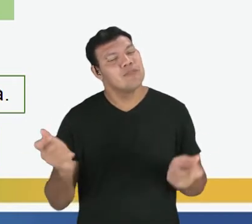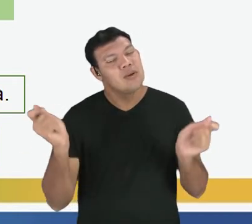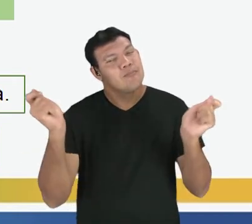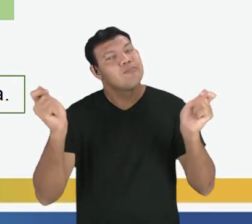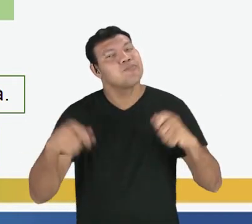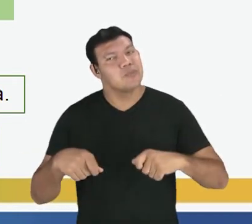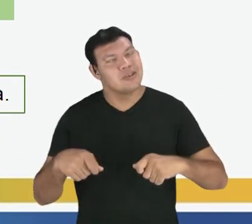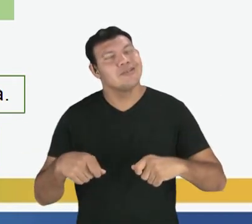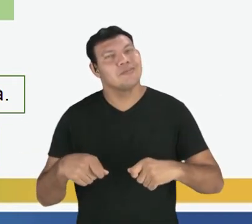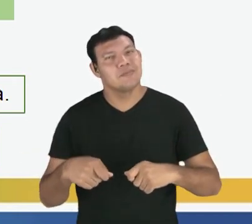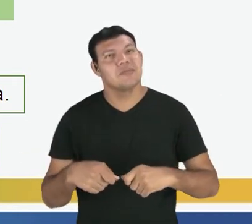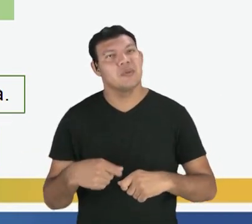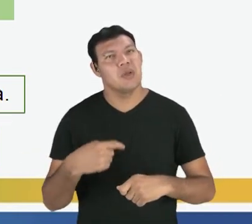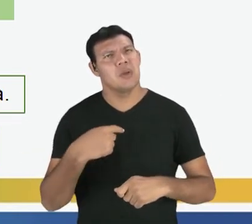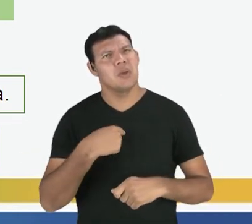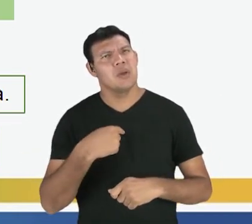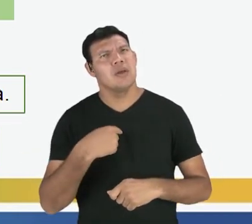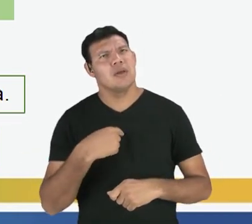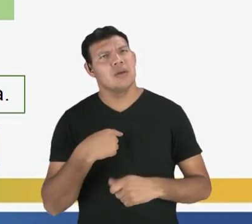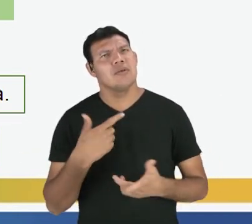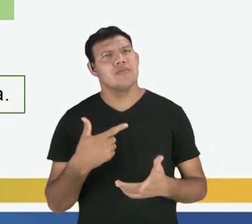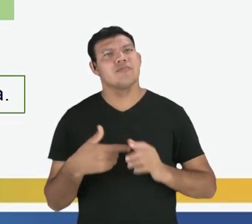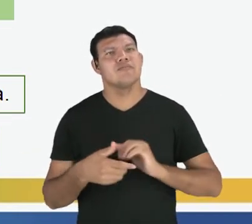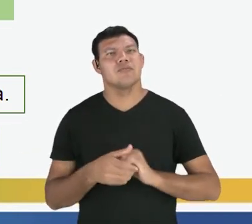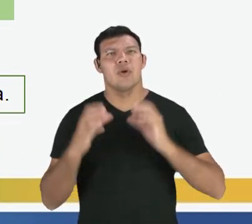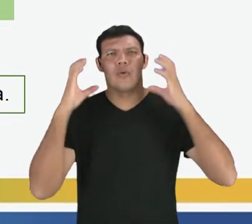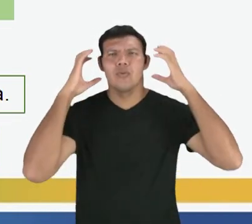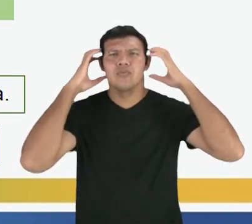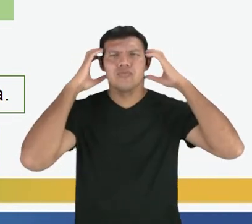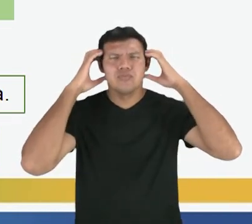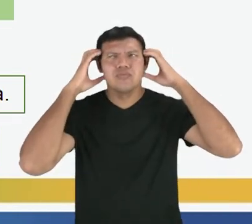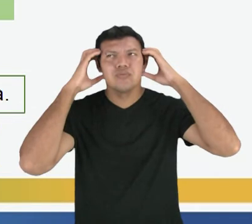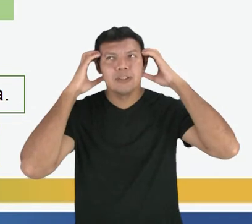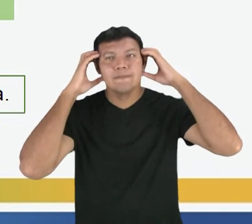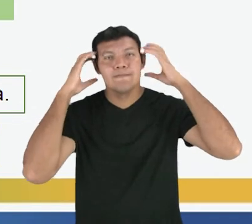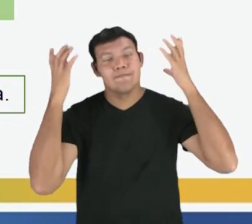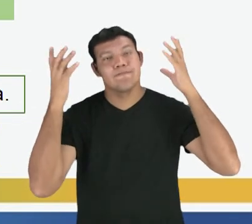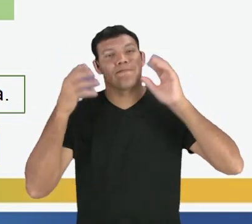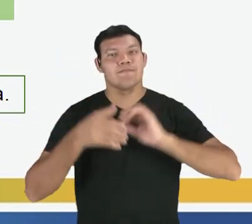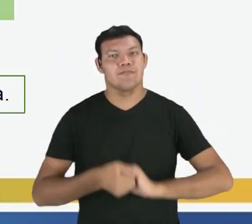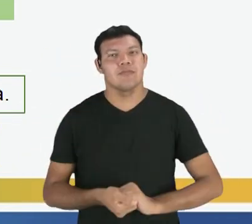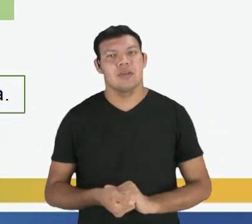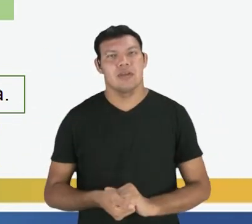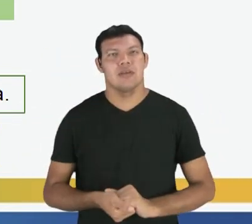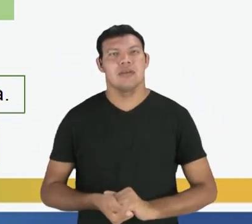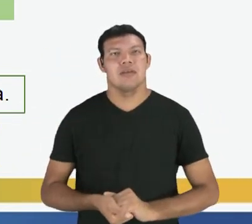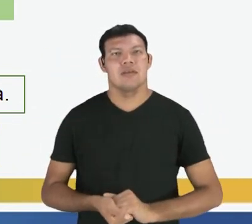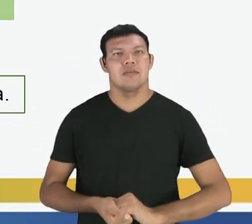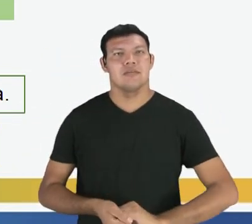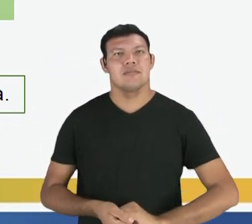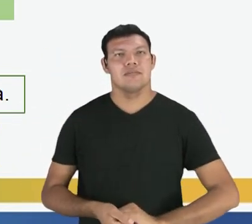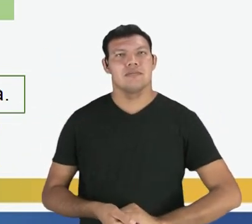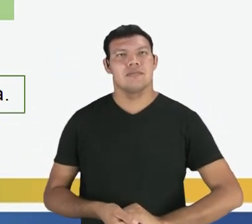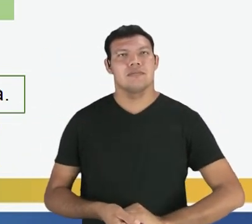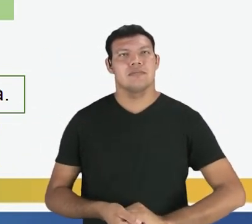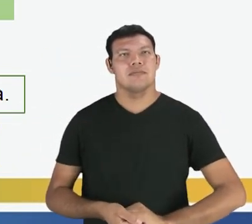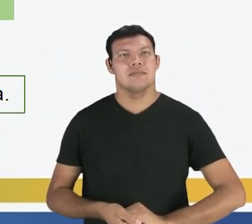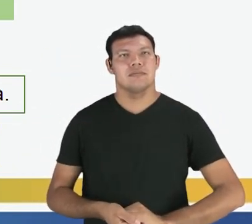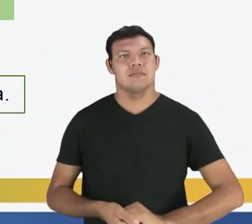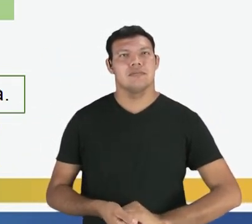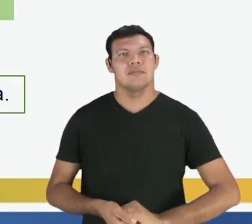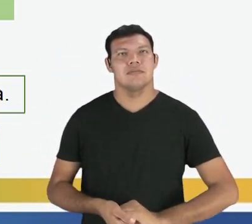né? É algo no presente que é incerto de ocorrer. Que eu ouça, que tu ouças, que ele ouça